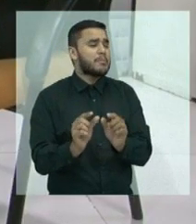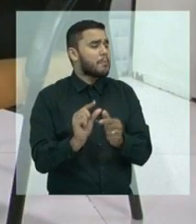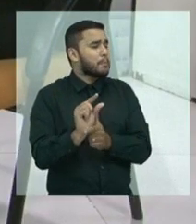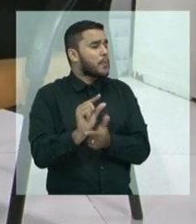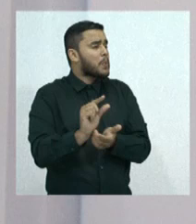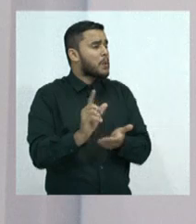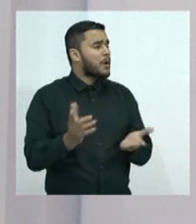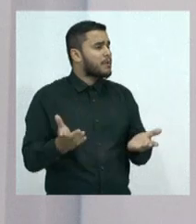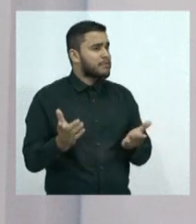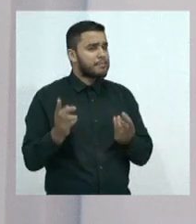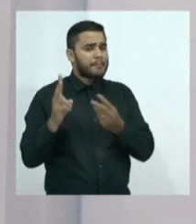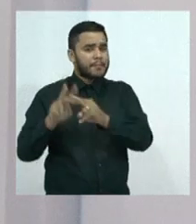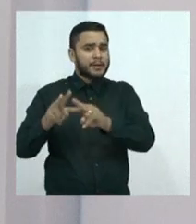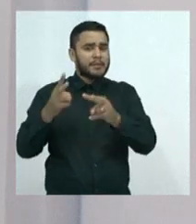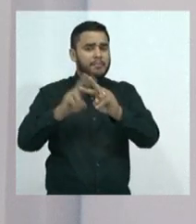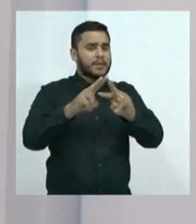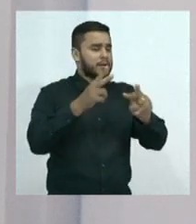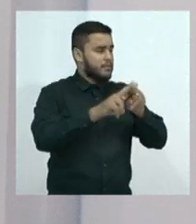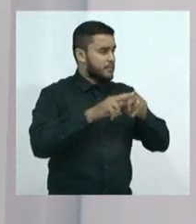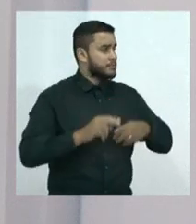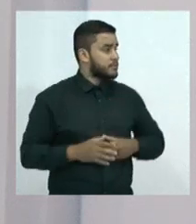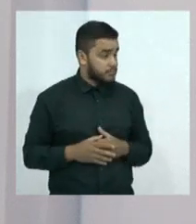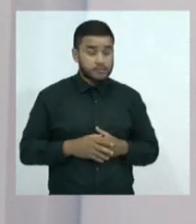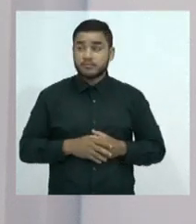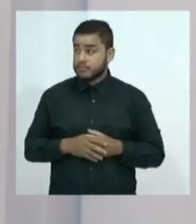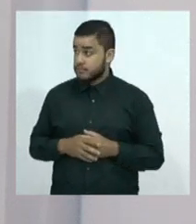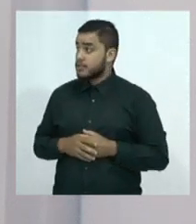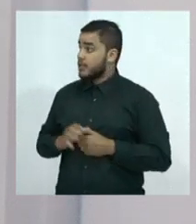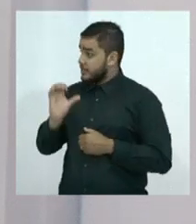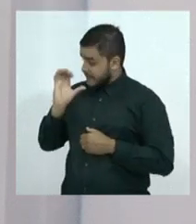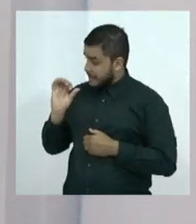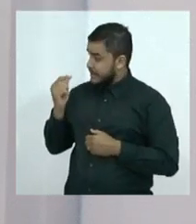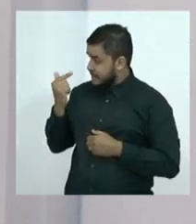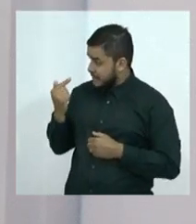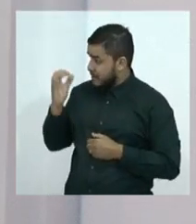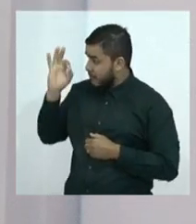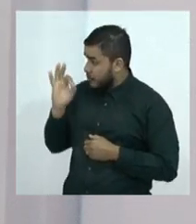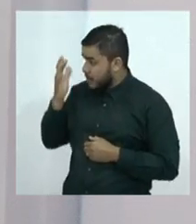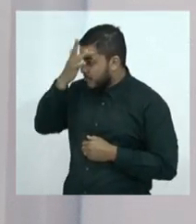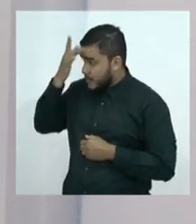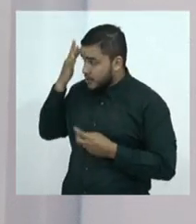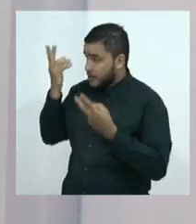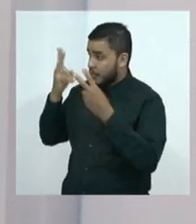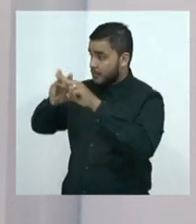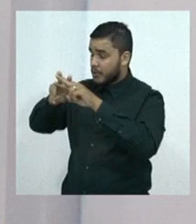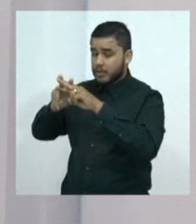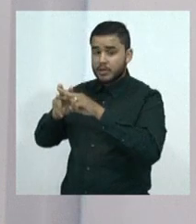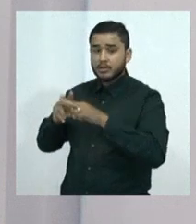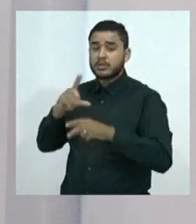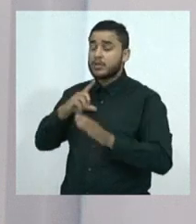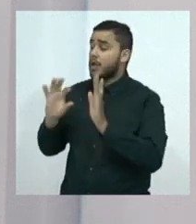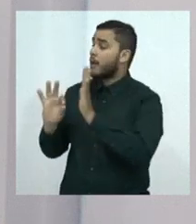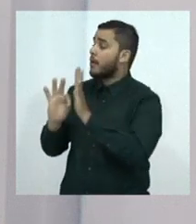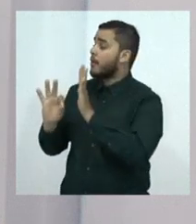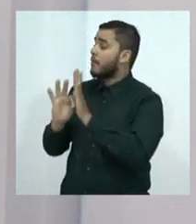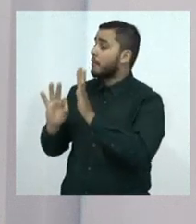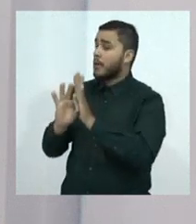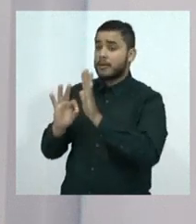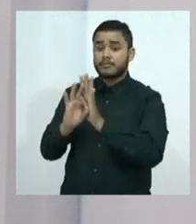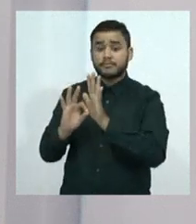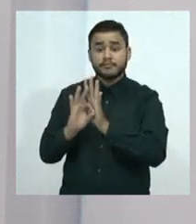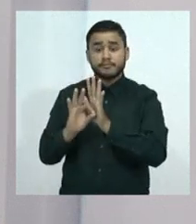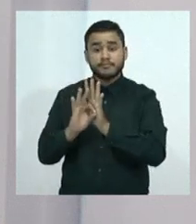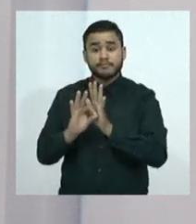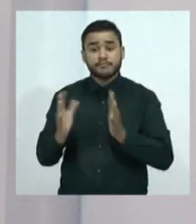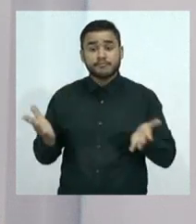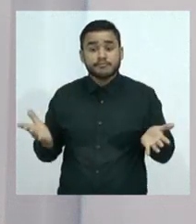são de pessoas que portavam menos de 100 gramas de maconha, né, que é a cannabis. E isso leva a gente a